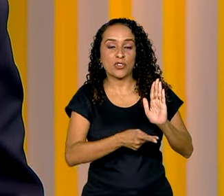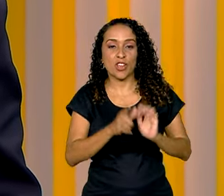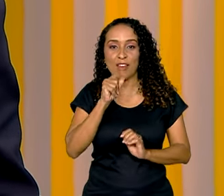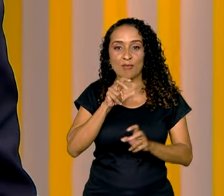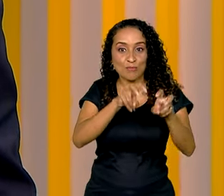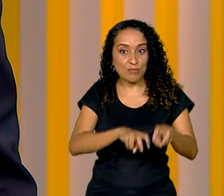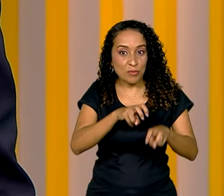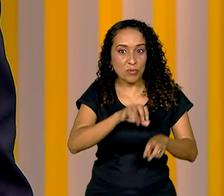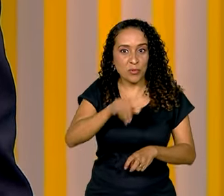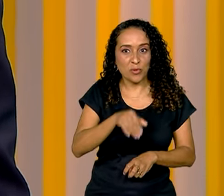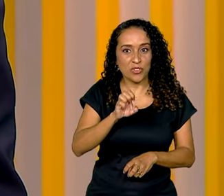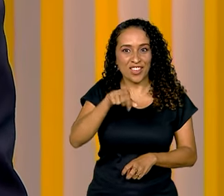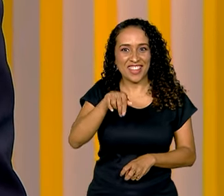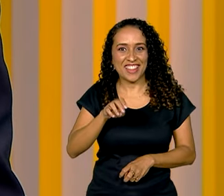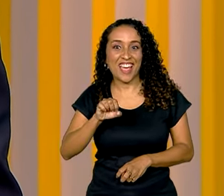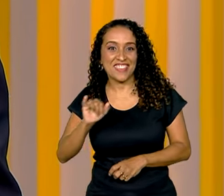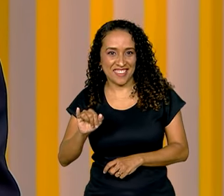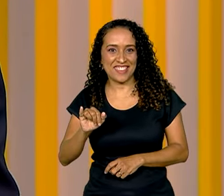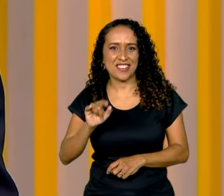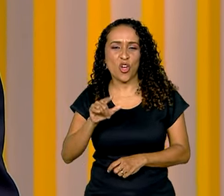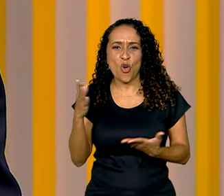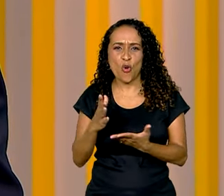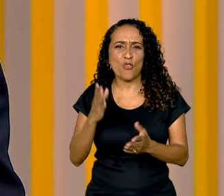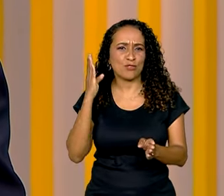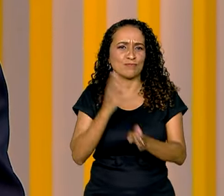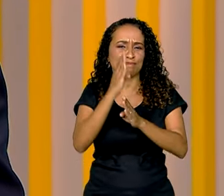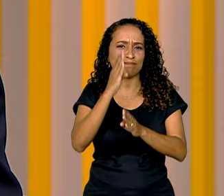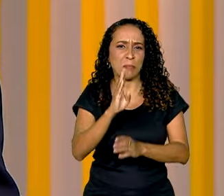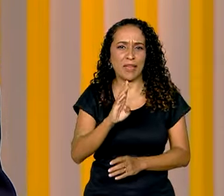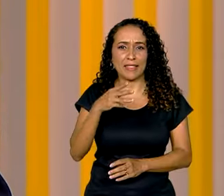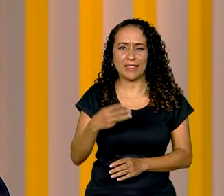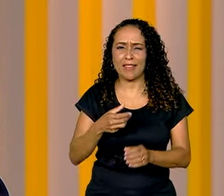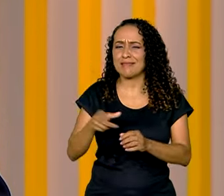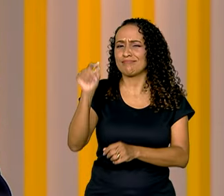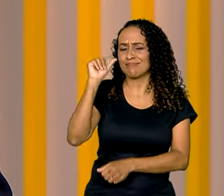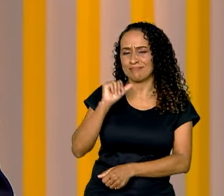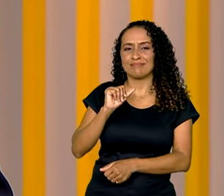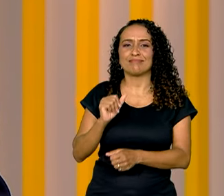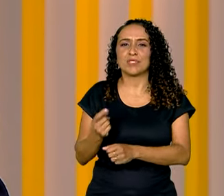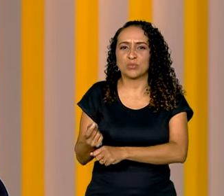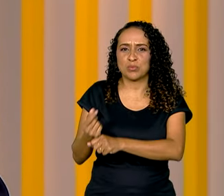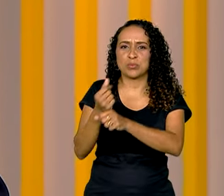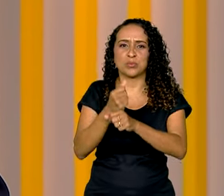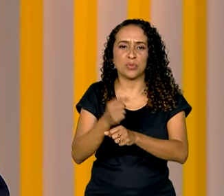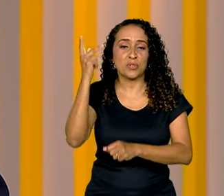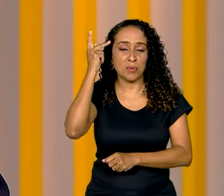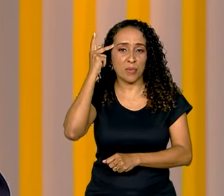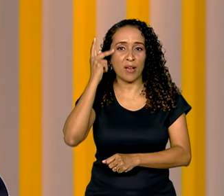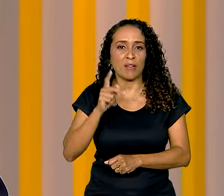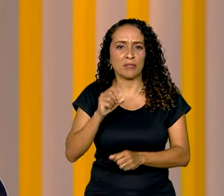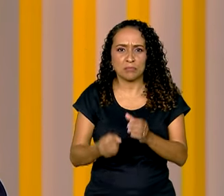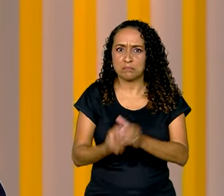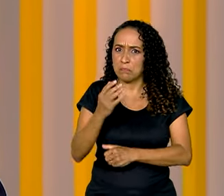hidroagrícola Gectaí, que foi arrematado hoje na B3, antiga Bolsa de Valores de São Paulo, e que deve gerar